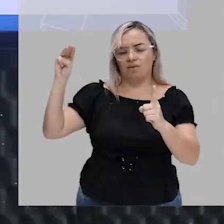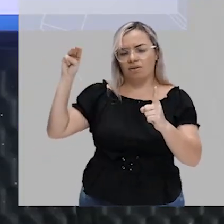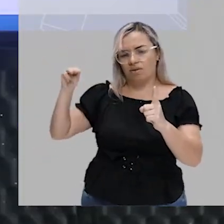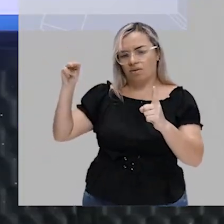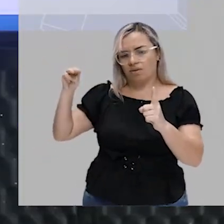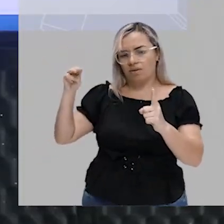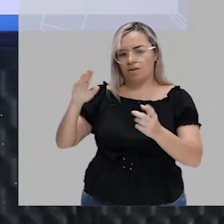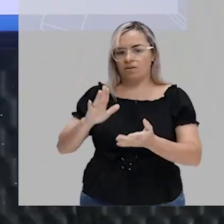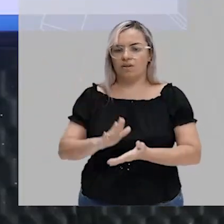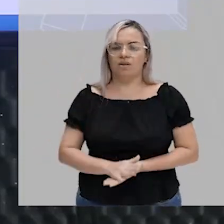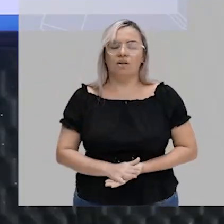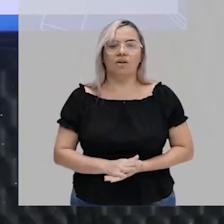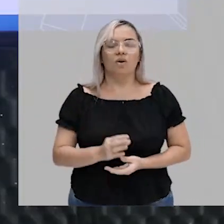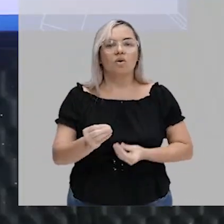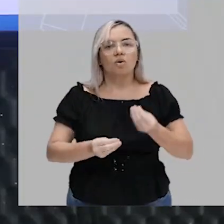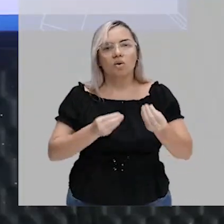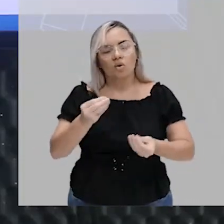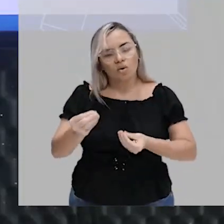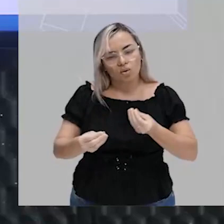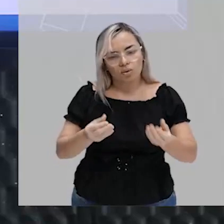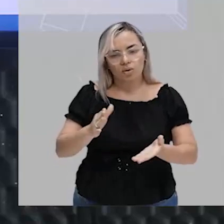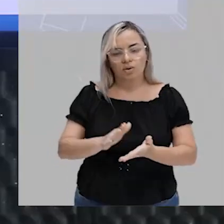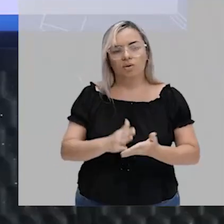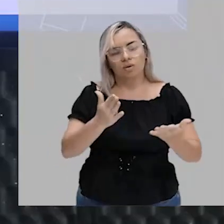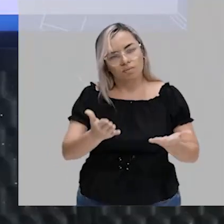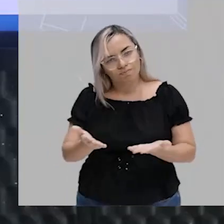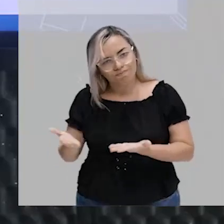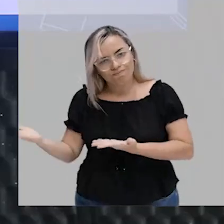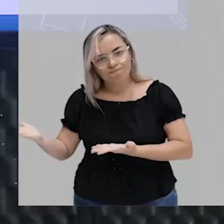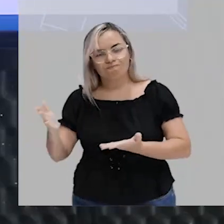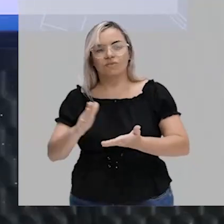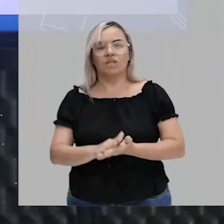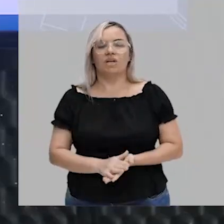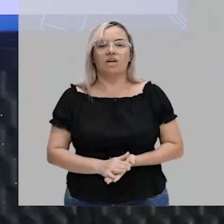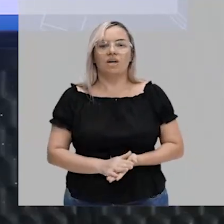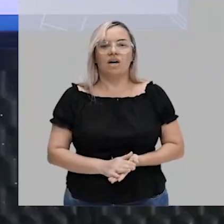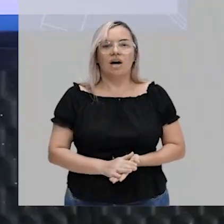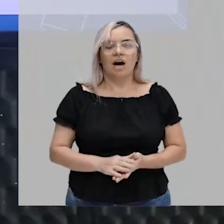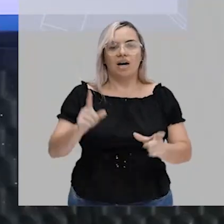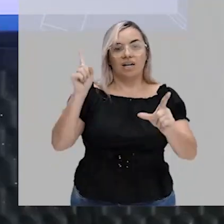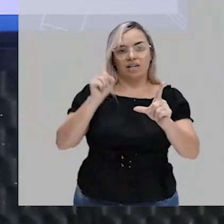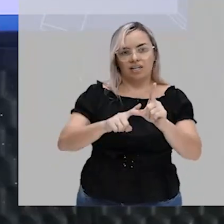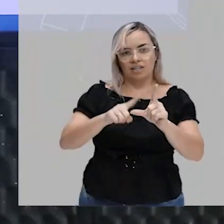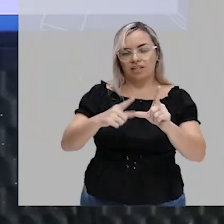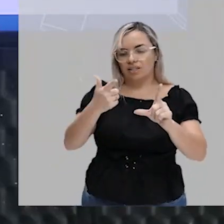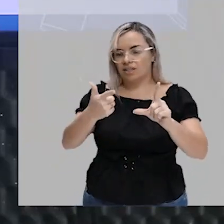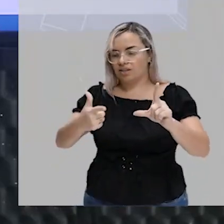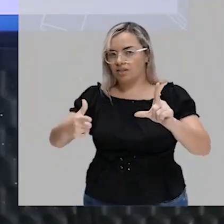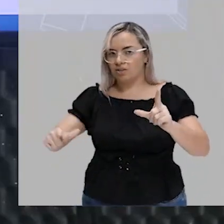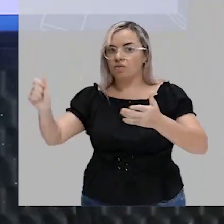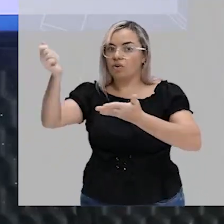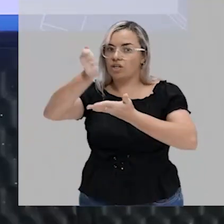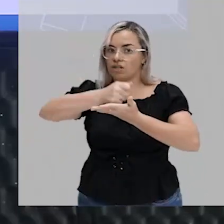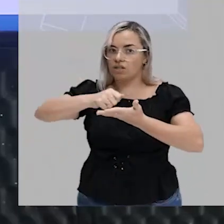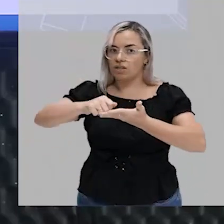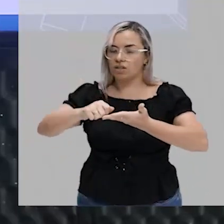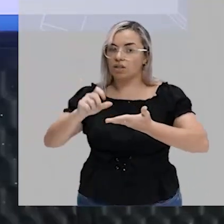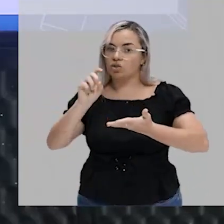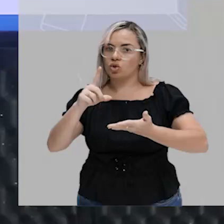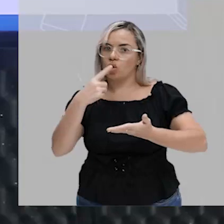tal qual a palavra matemática. Não, aquelas que se repetiam, elas foram escritas apenas de uma vez, tá bom?